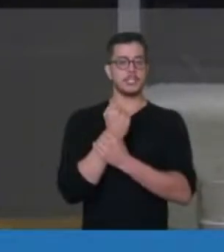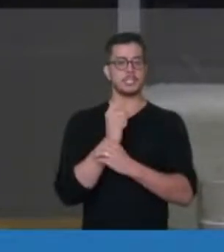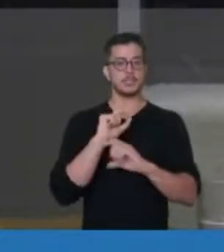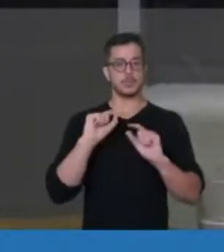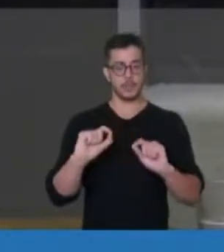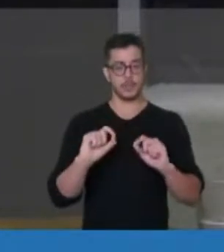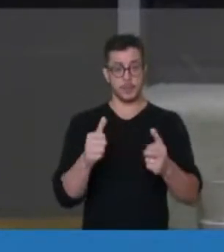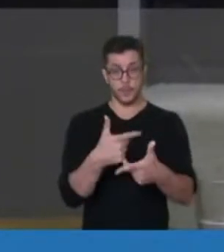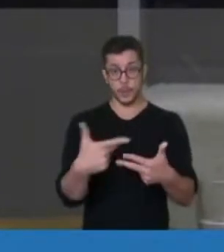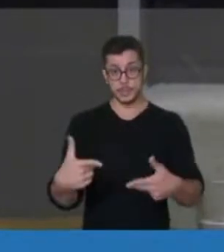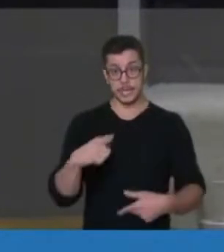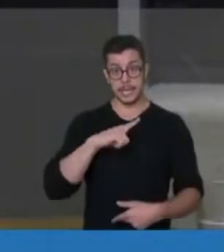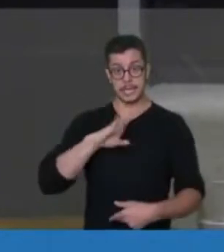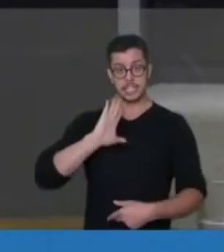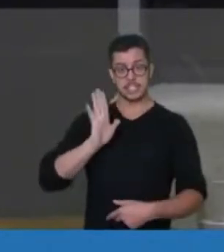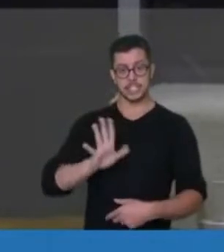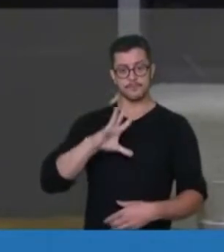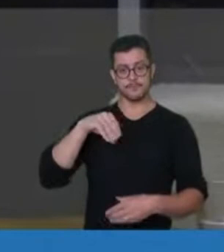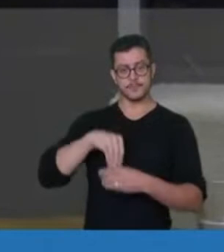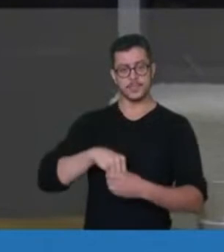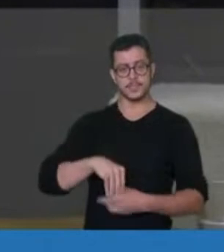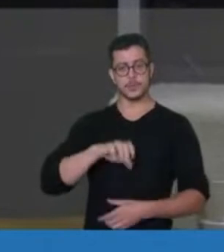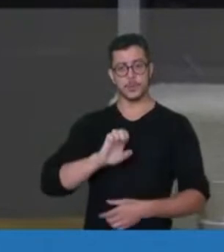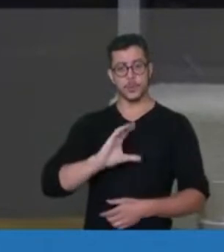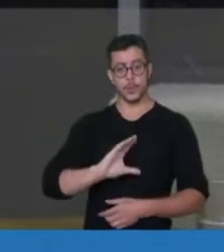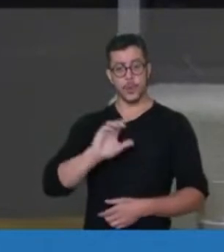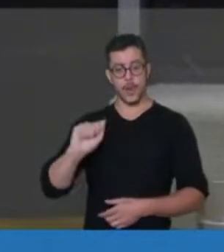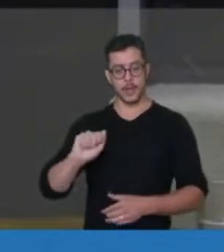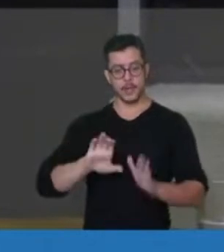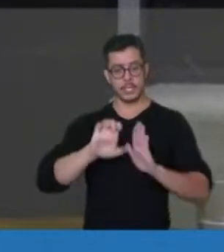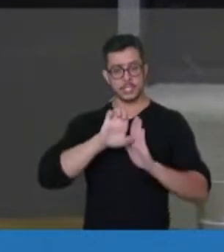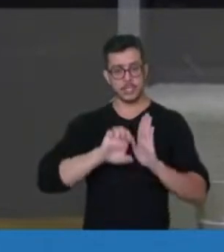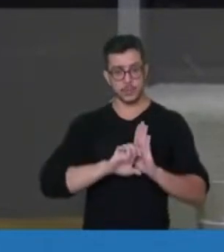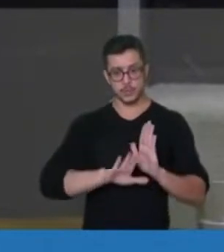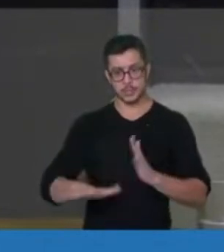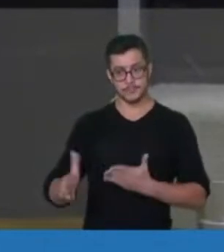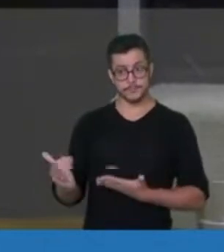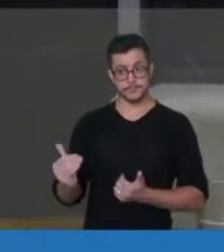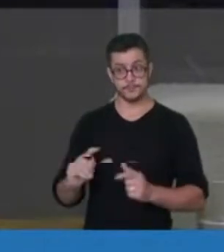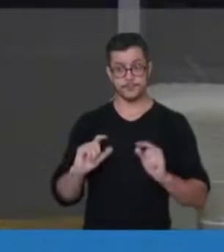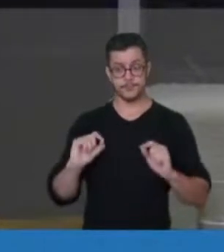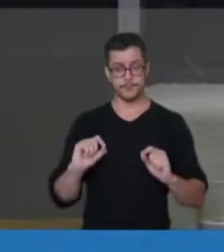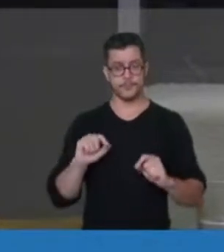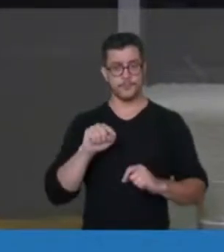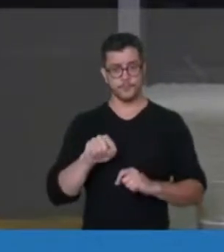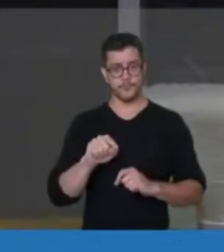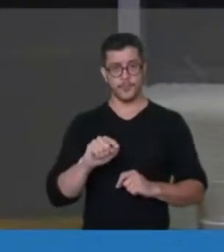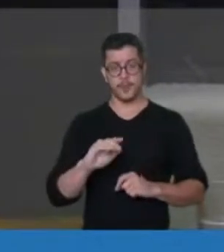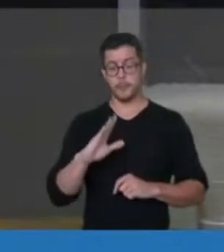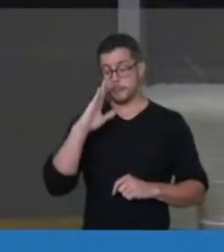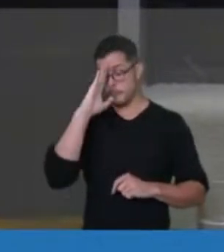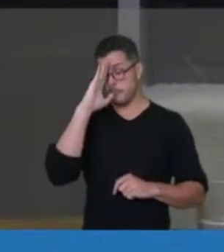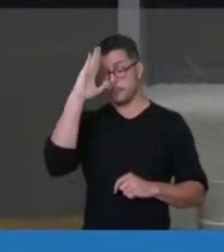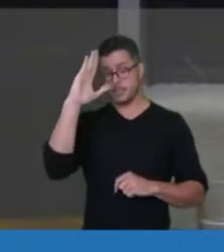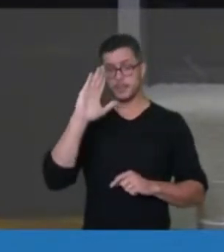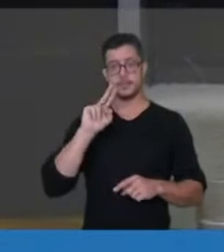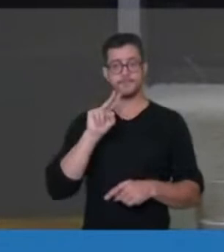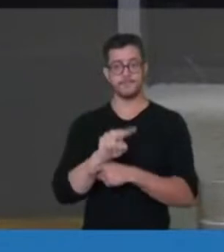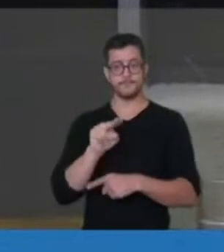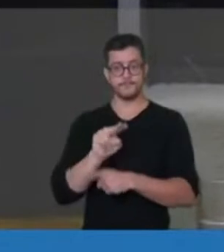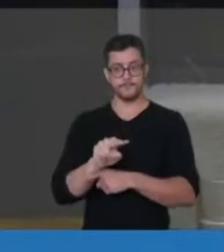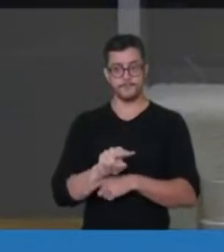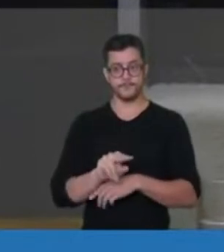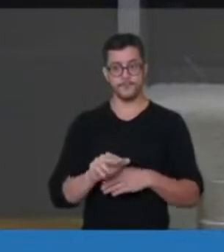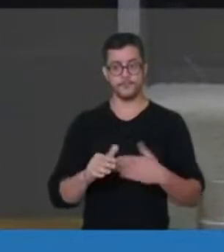Criança e Adolescente, que fala que crianças e adolescentes são prioridades absolutas. E, quando também fala o Estatuto,